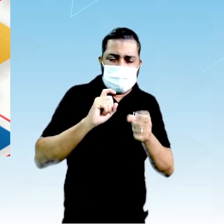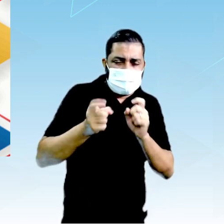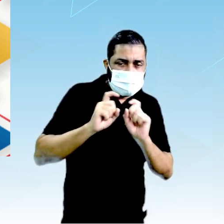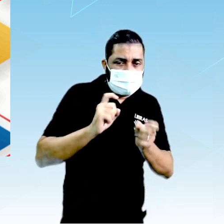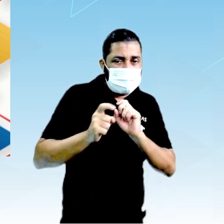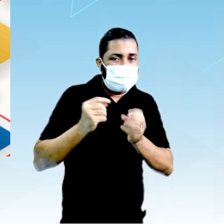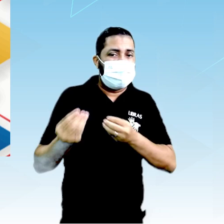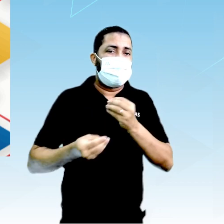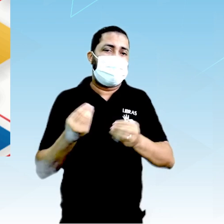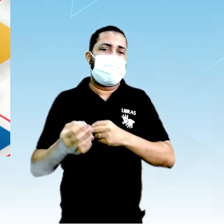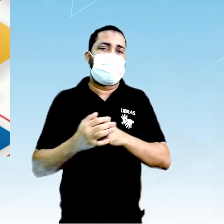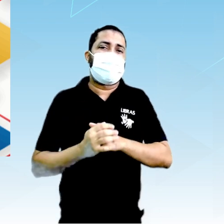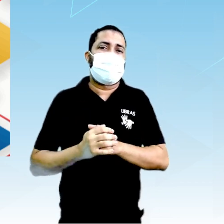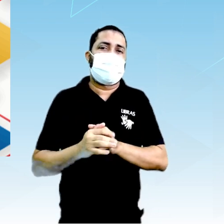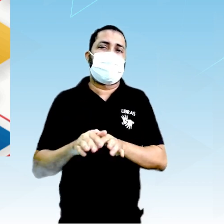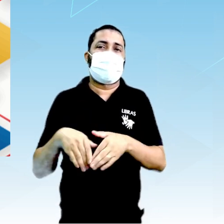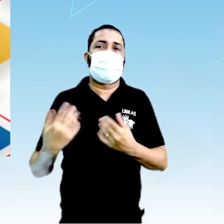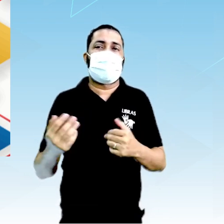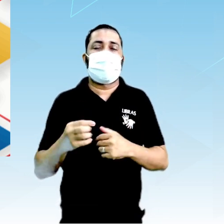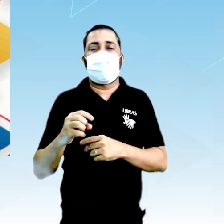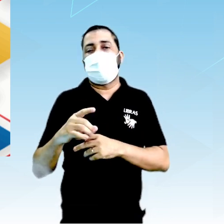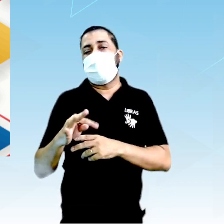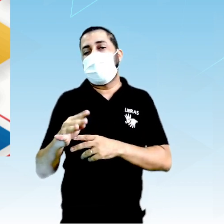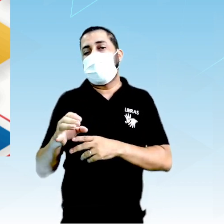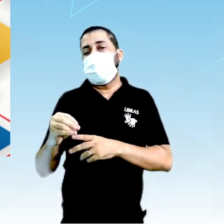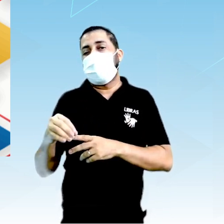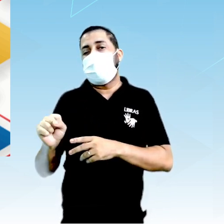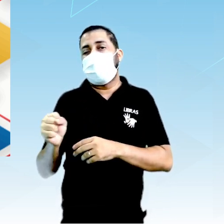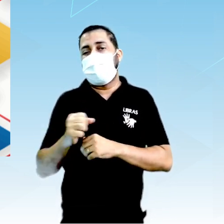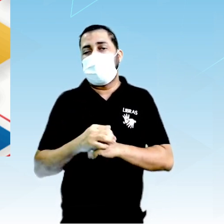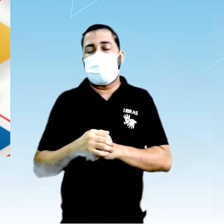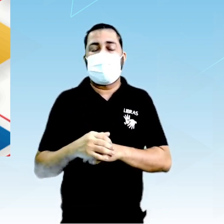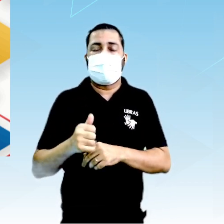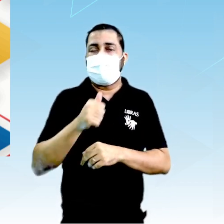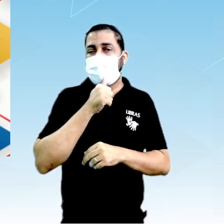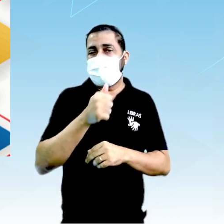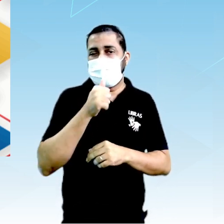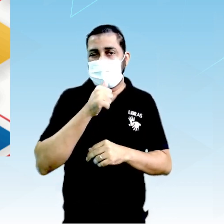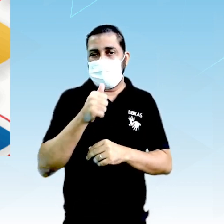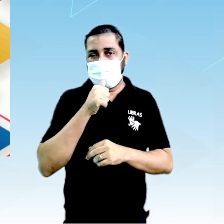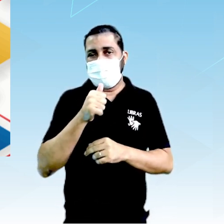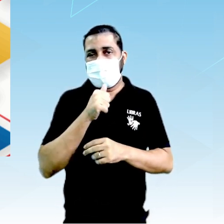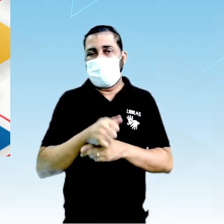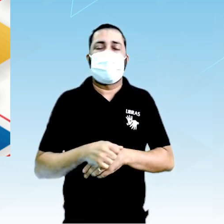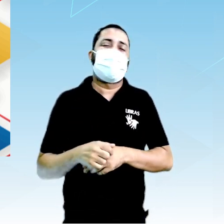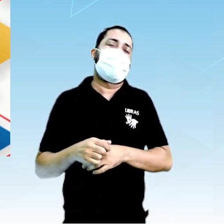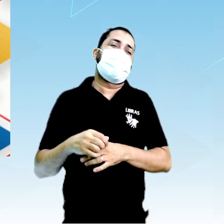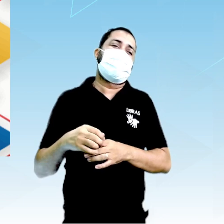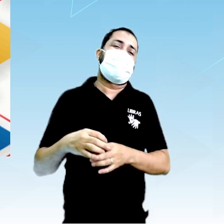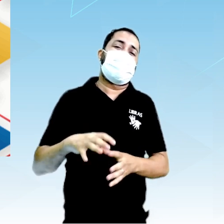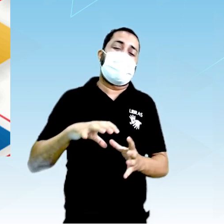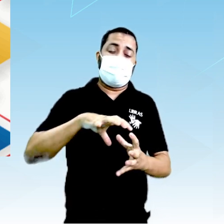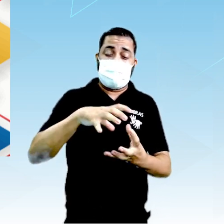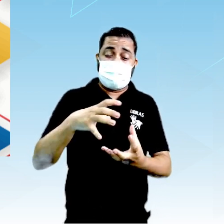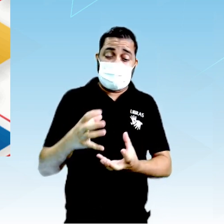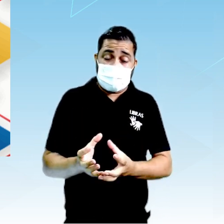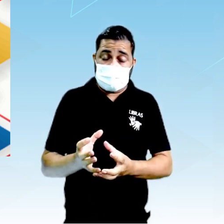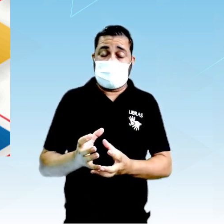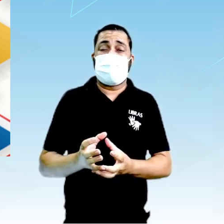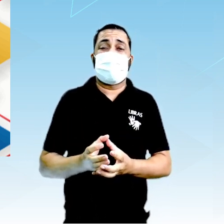a estrutura do átomo. Enquanto que Thomson imagina o átomo ainda como uma esfera, mas agora